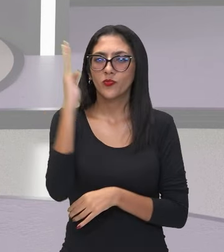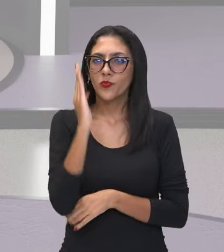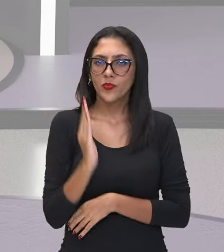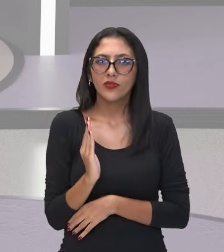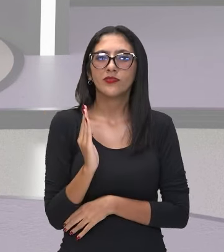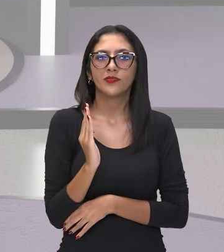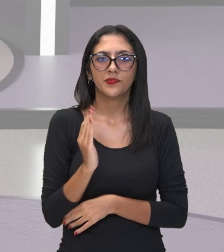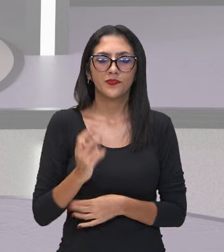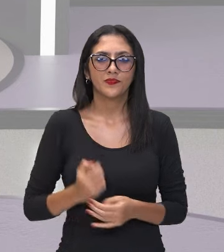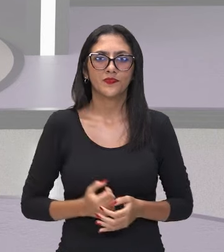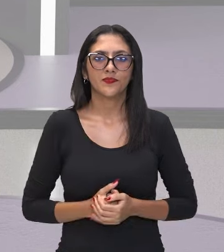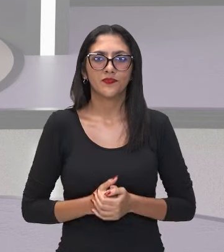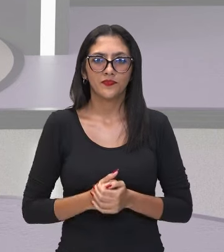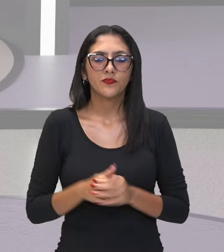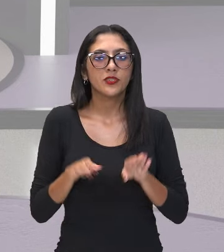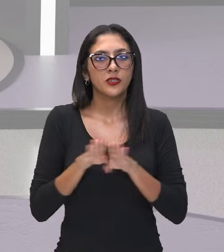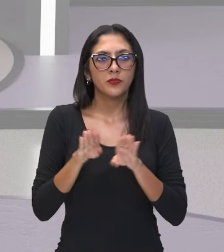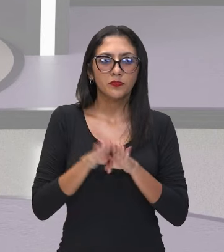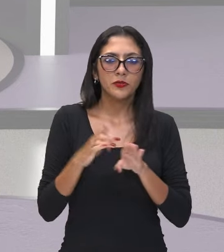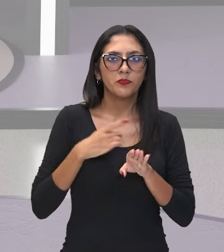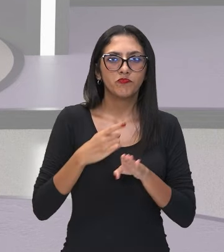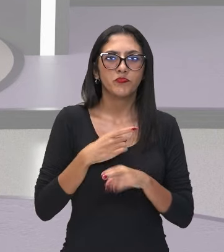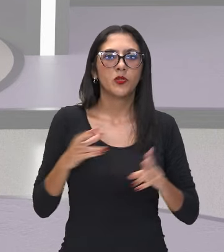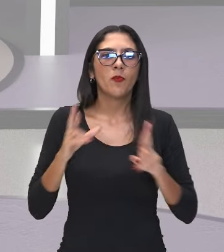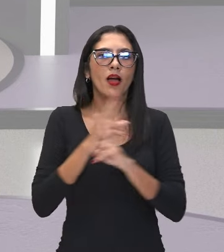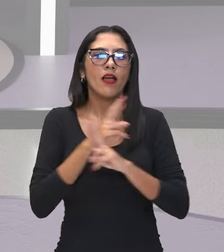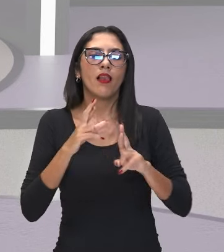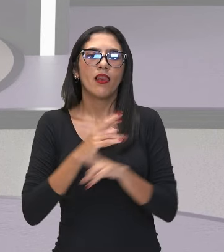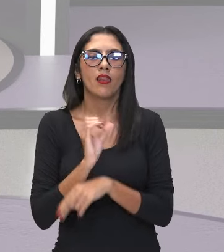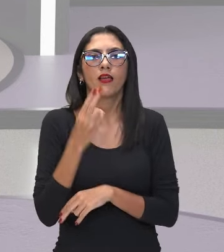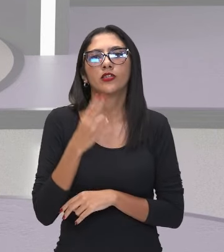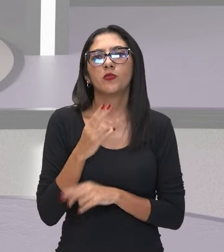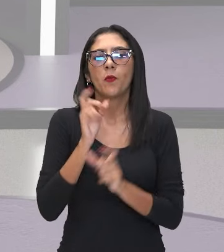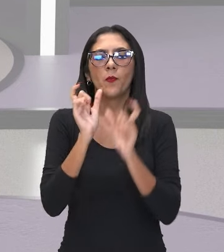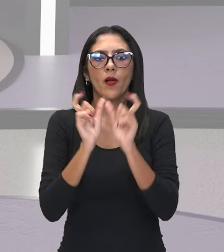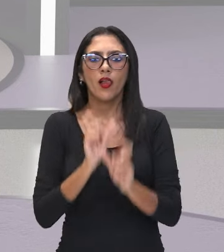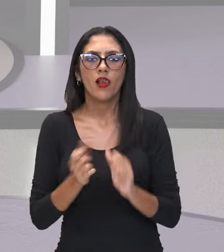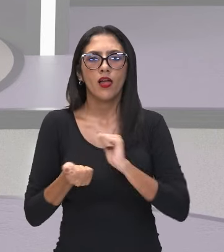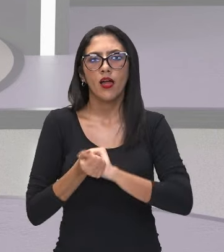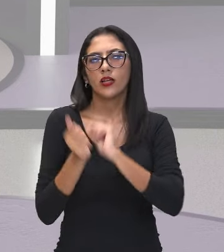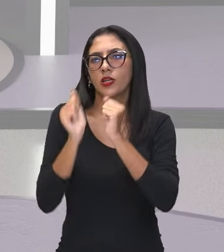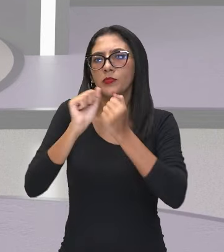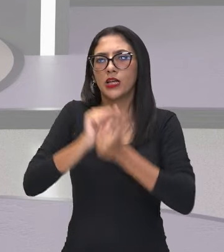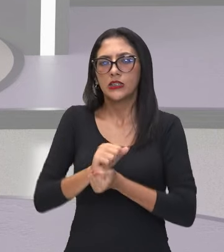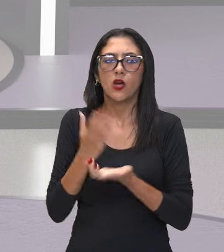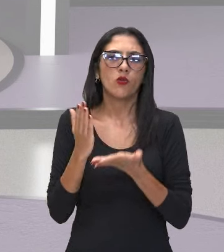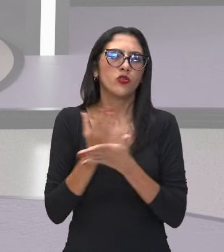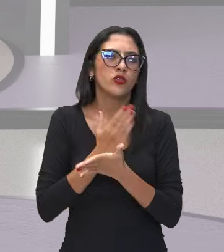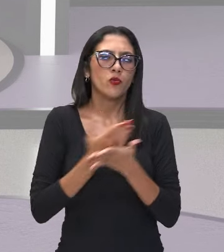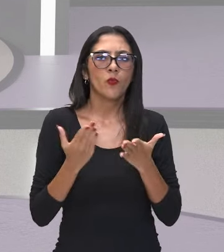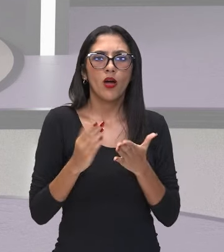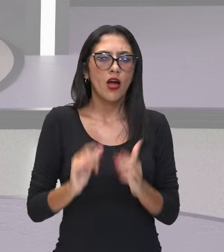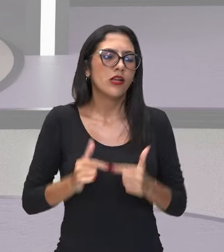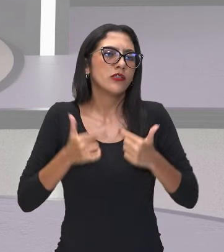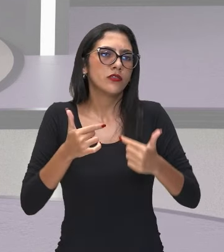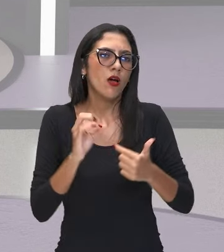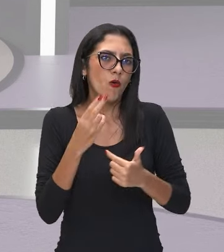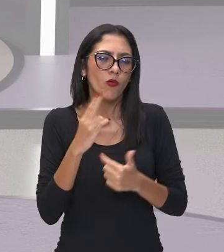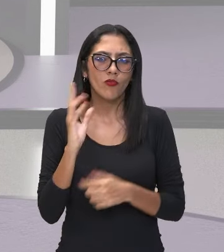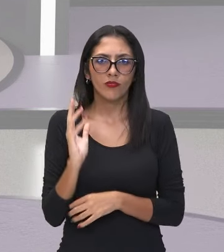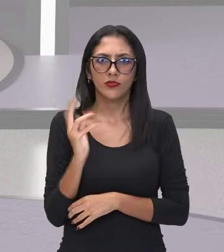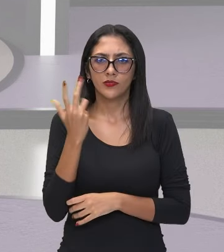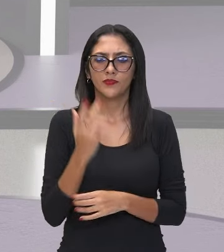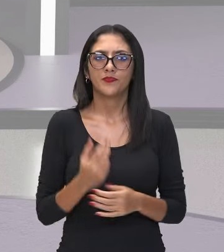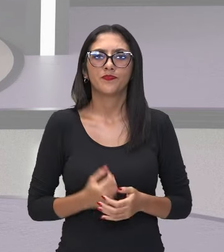Vem ali representando algo, vem ali traduzindo, exprimindo, representando uma situação. E a expressão numérica na